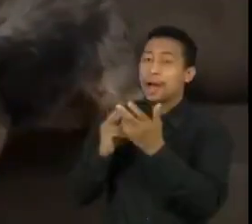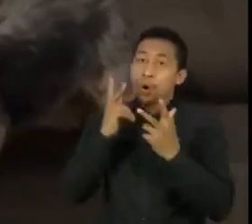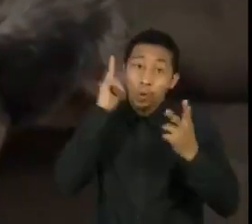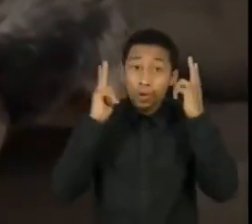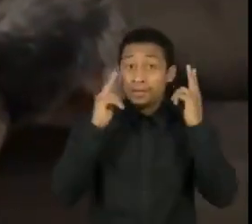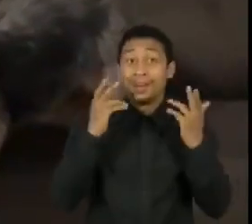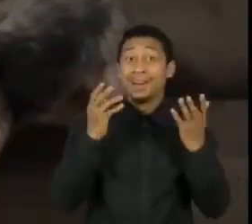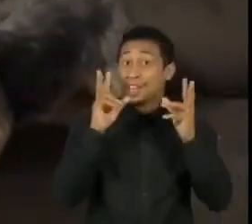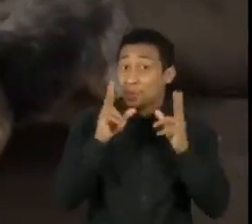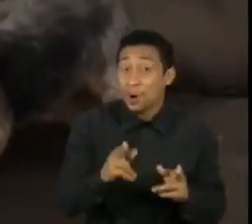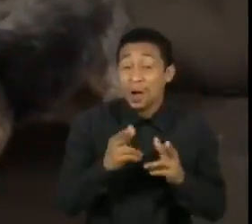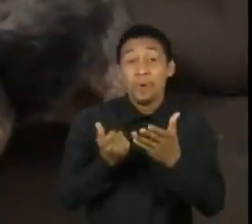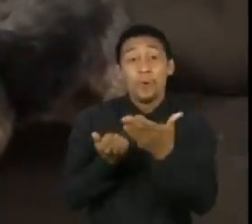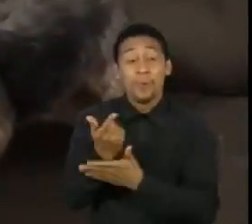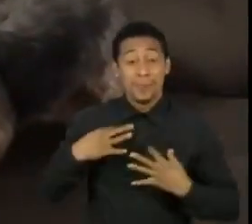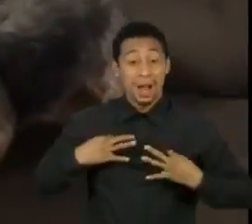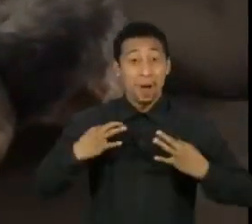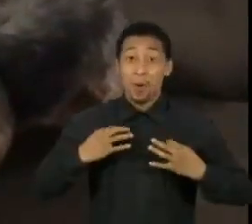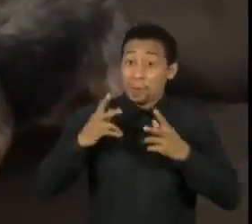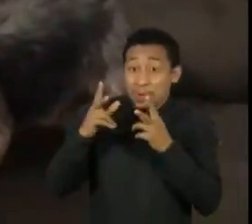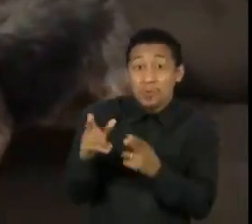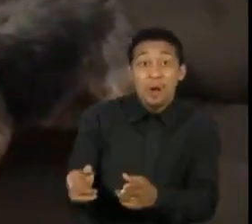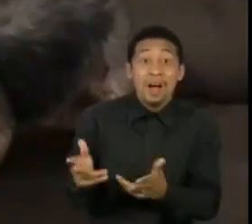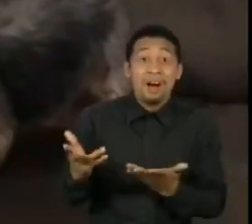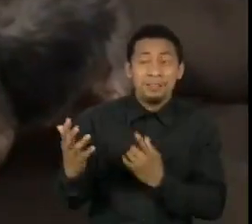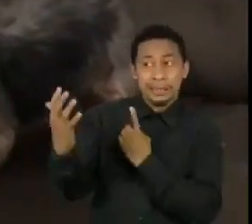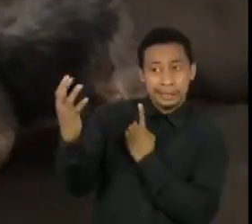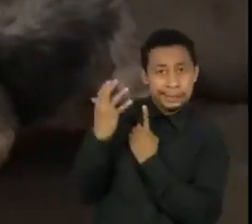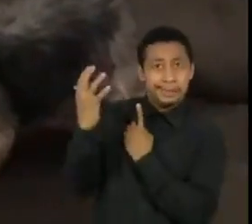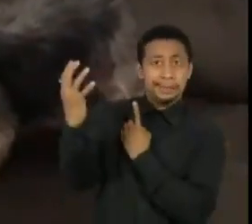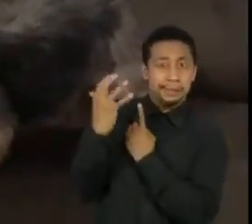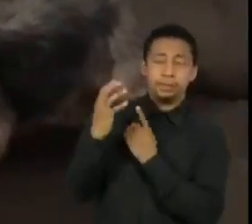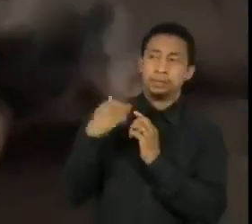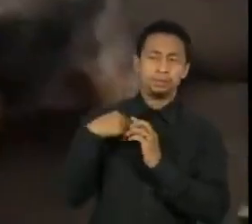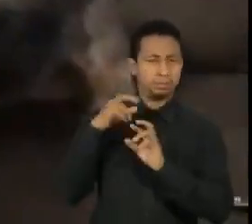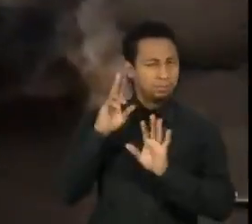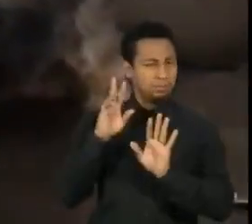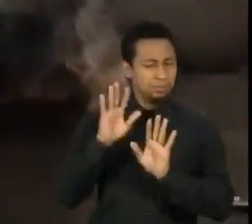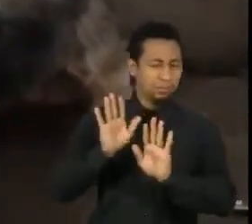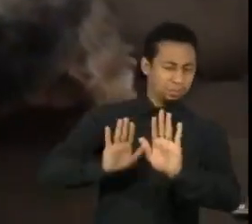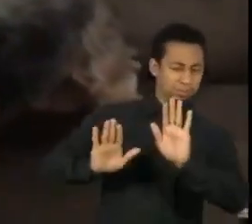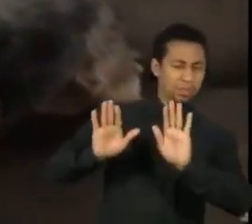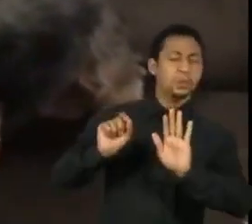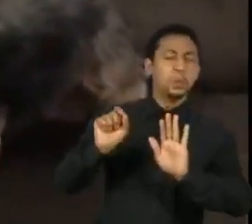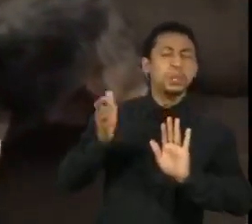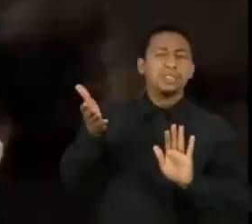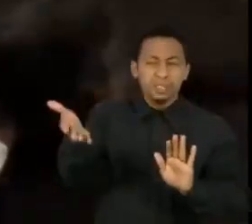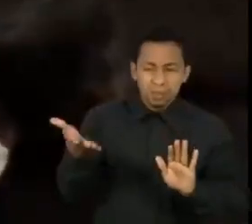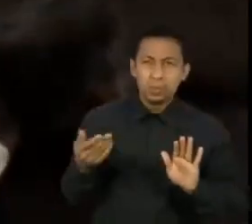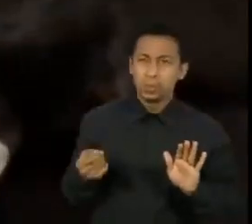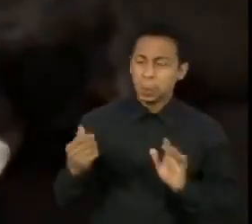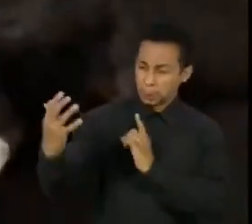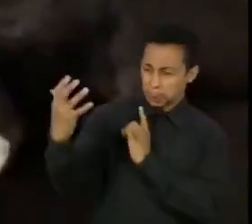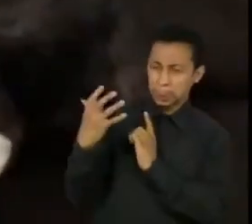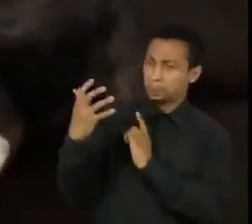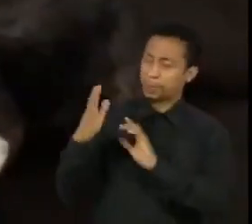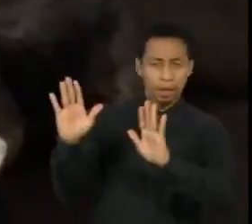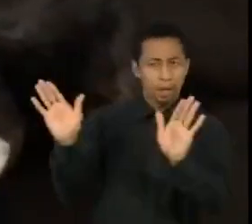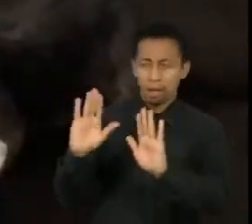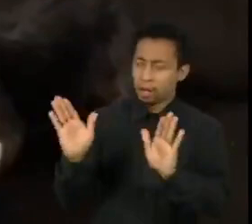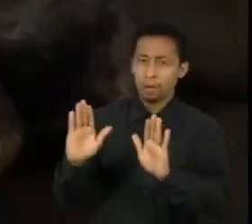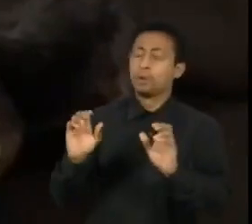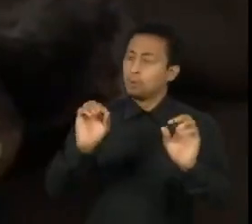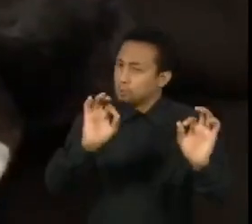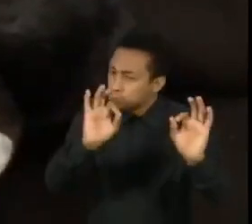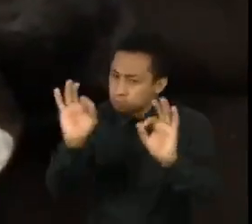comprar as mesmas roupas. Então eu estou sempre observando para que isso não vire um hábito